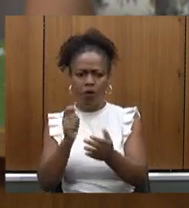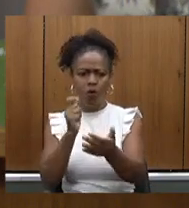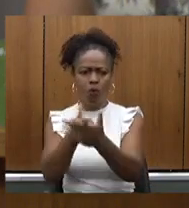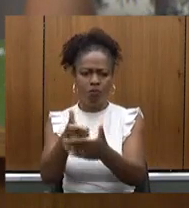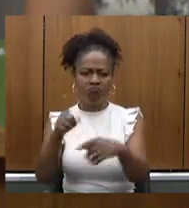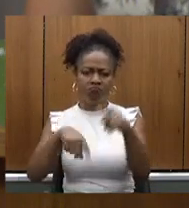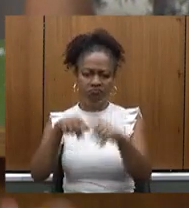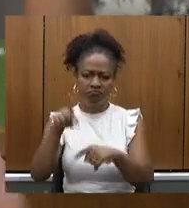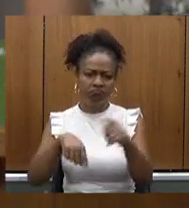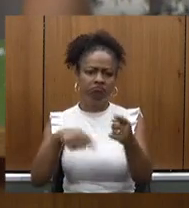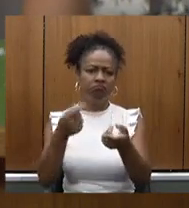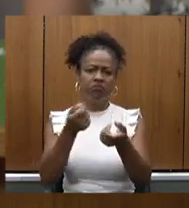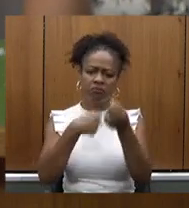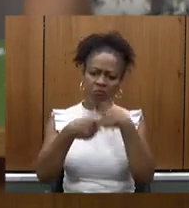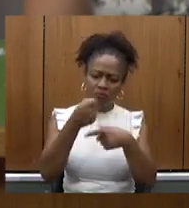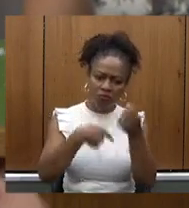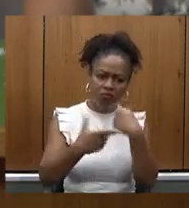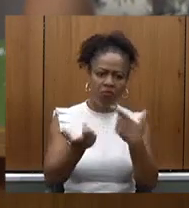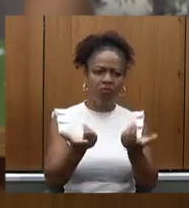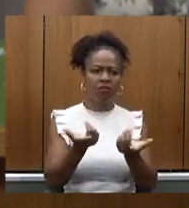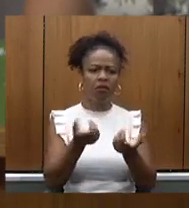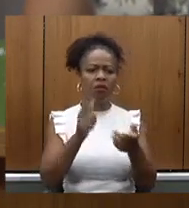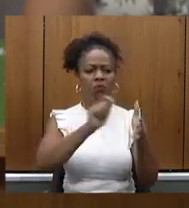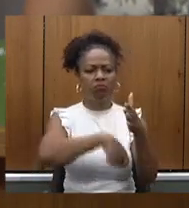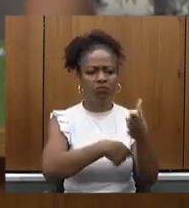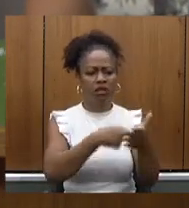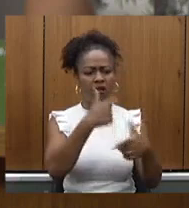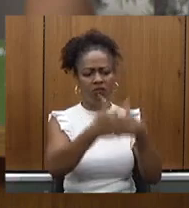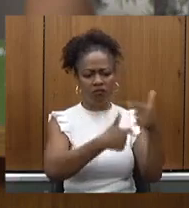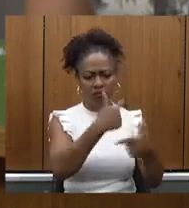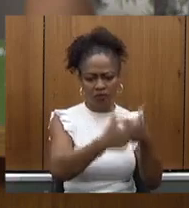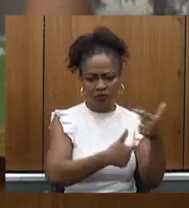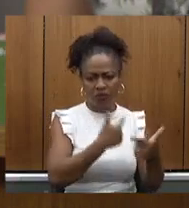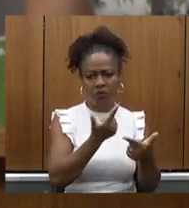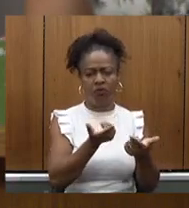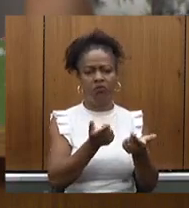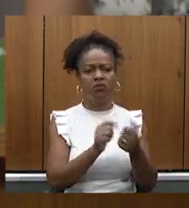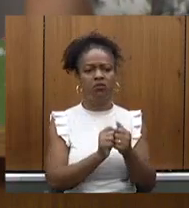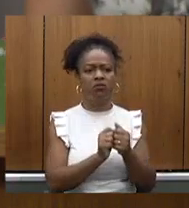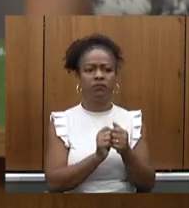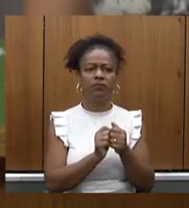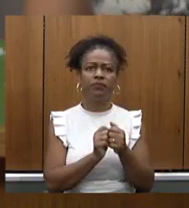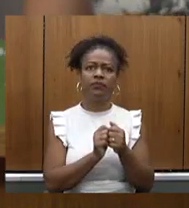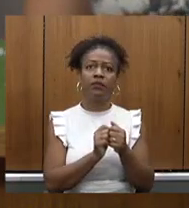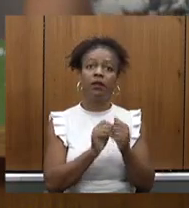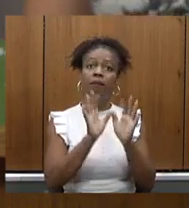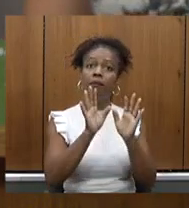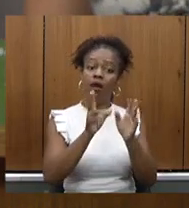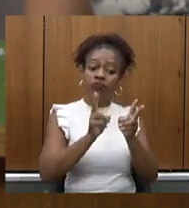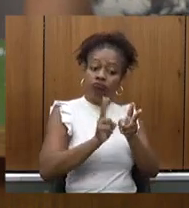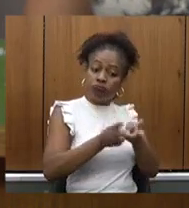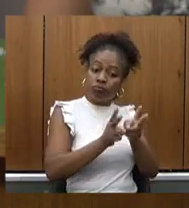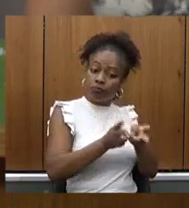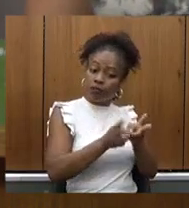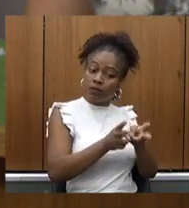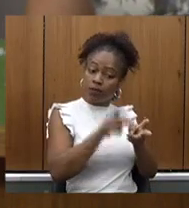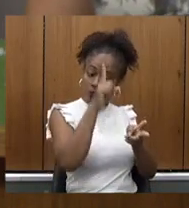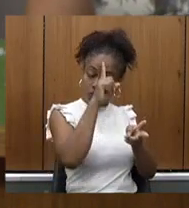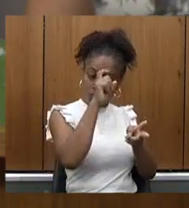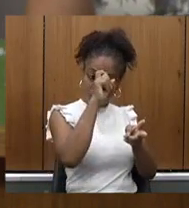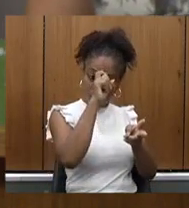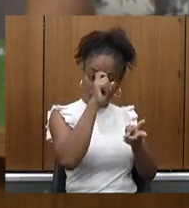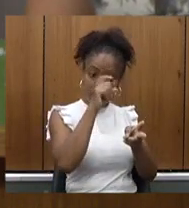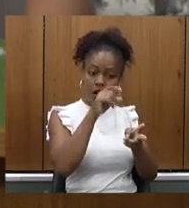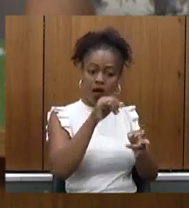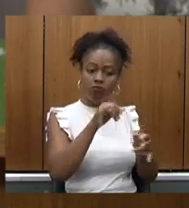hospital a contratação de servidores que não sejam efetivos mantendo então o hospital com um dinamismo